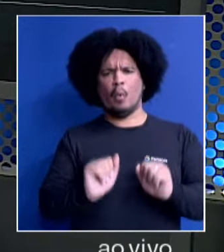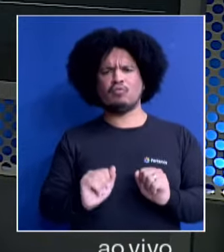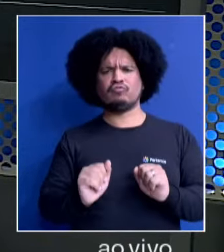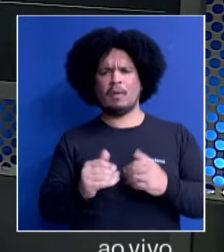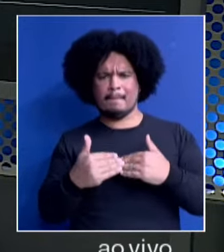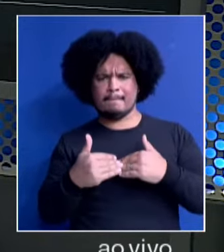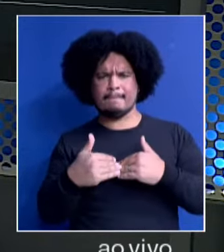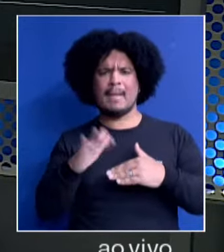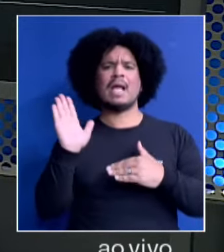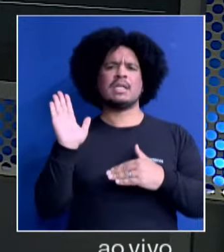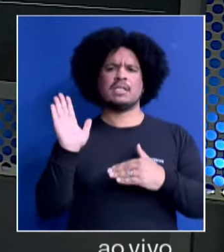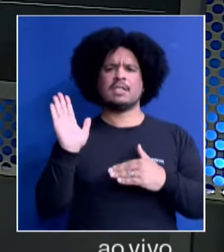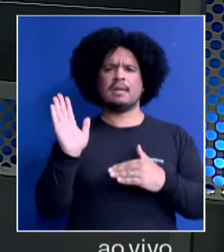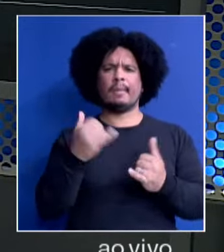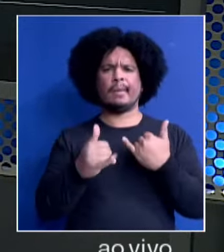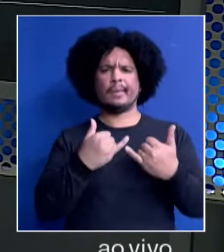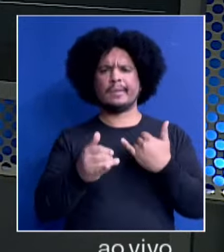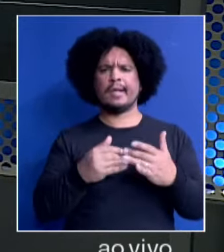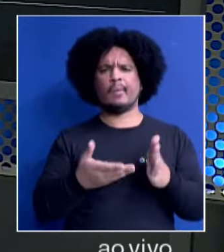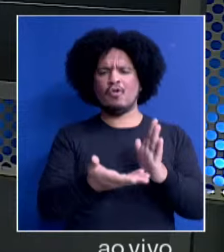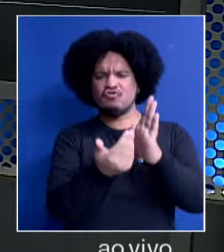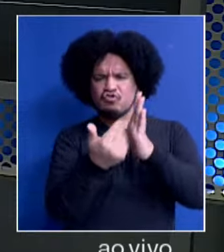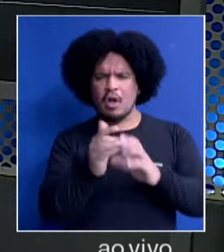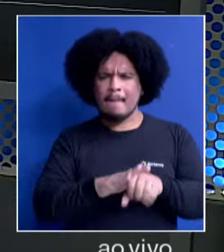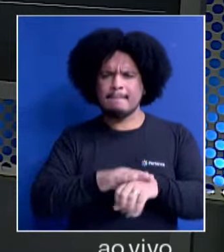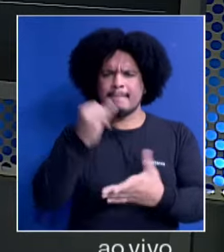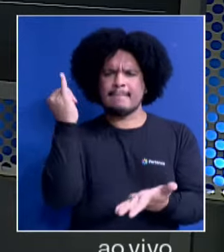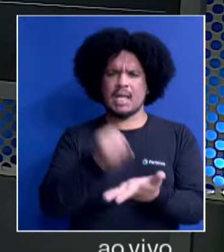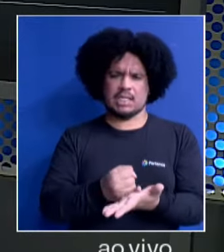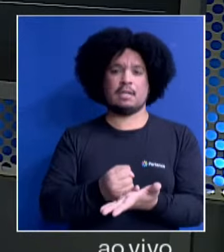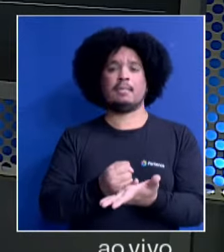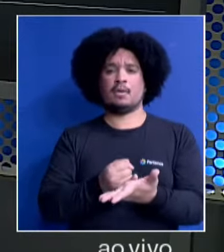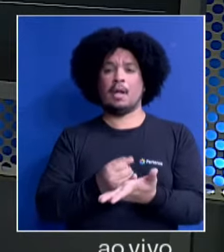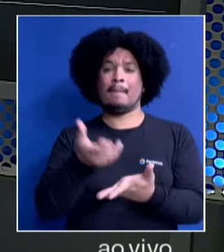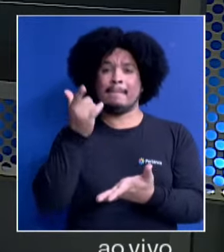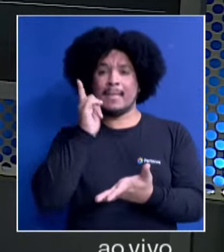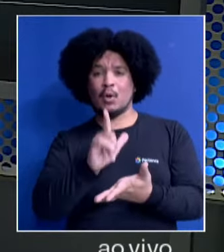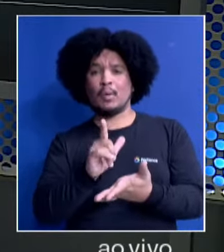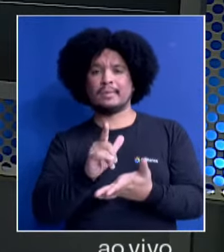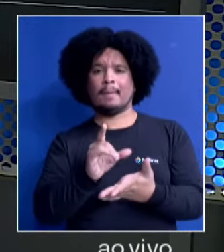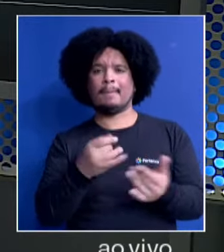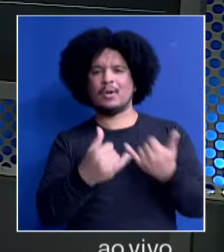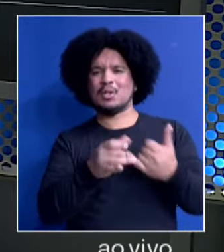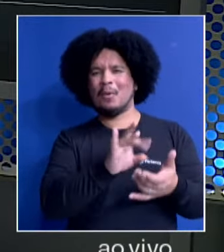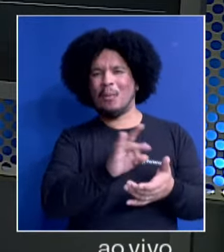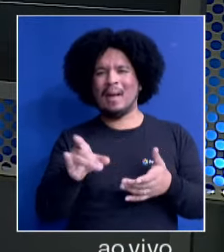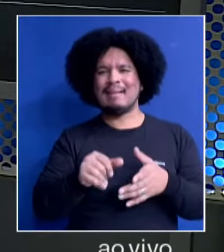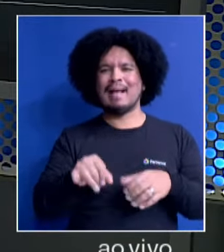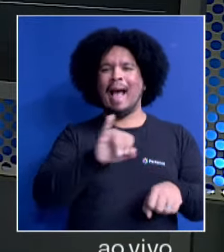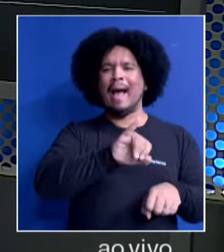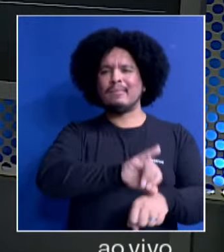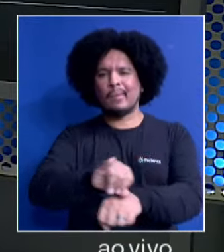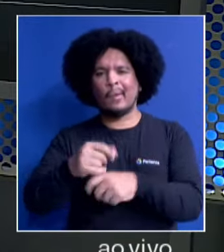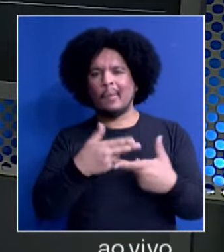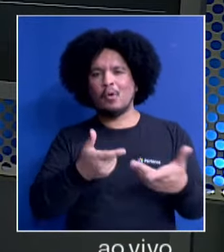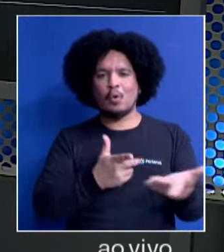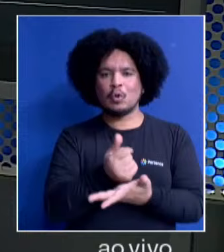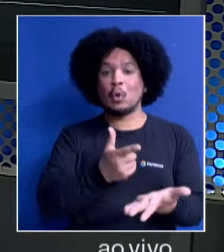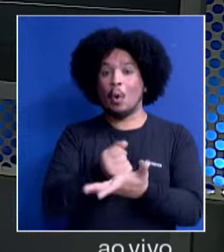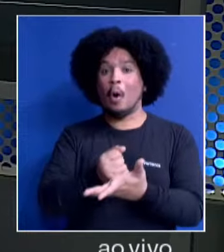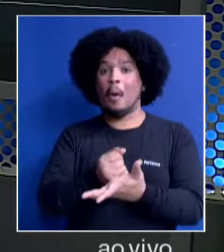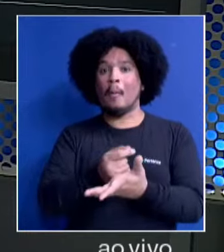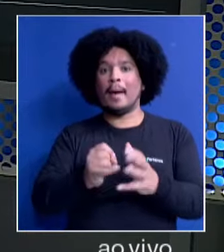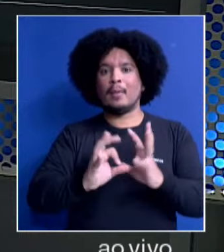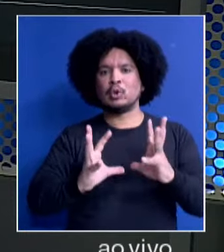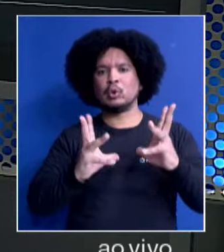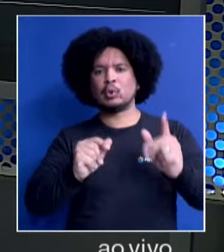eliminar aí mais impostos para esses produtos serem mais acessíveis à grande camada